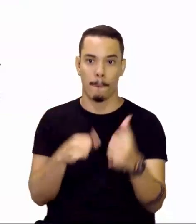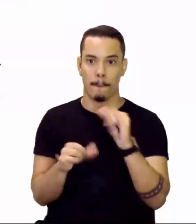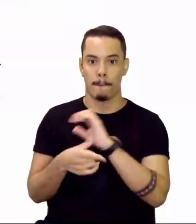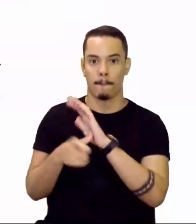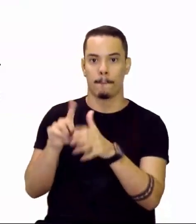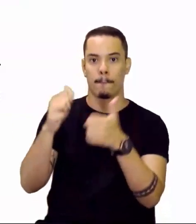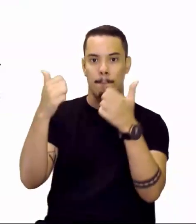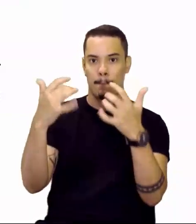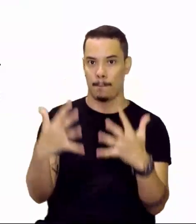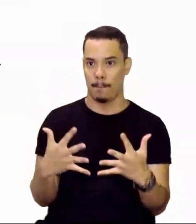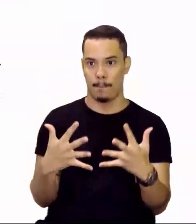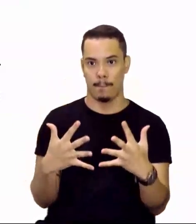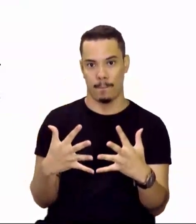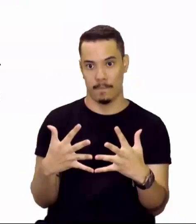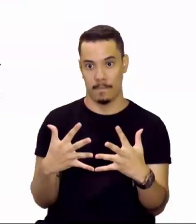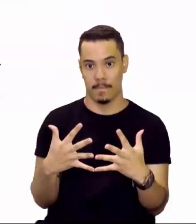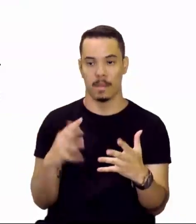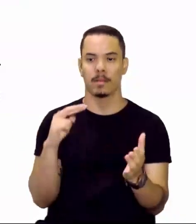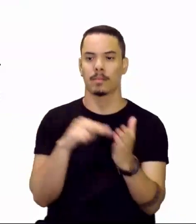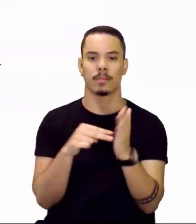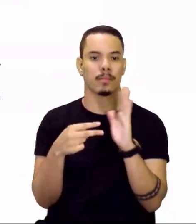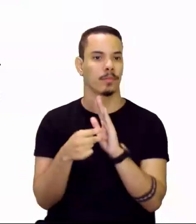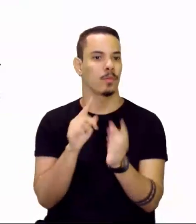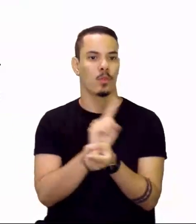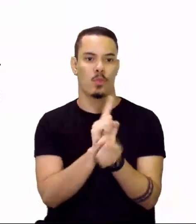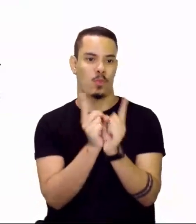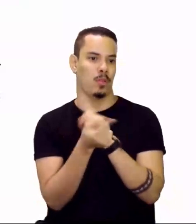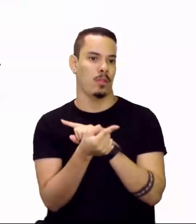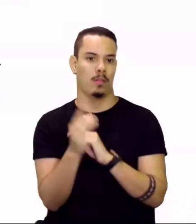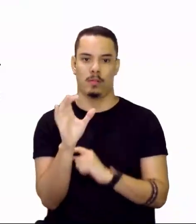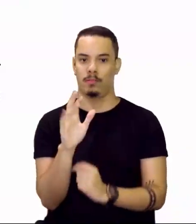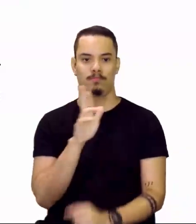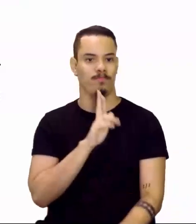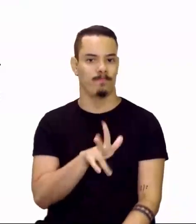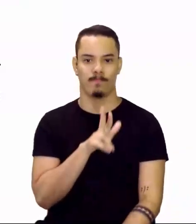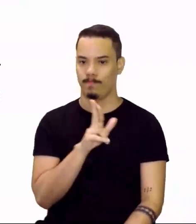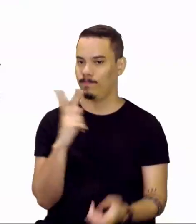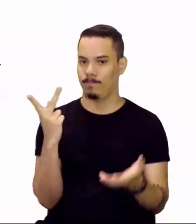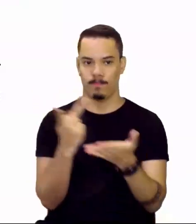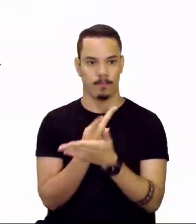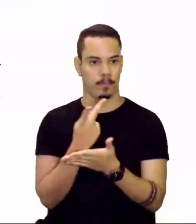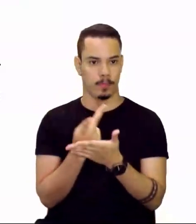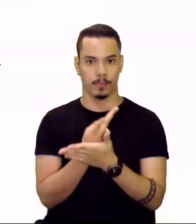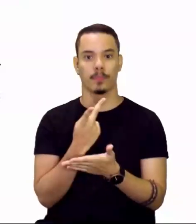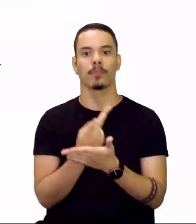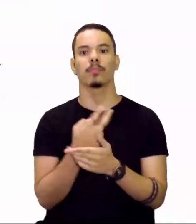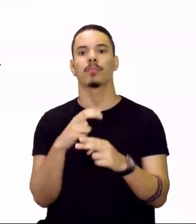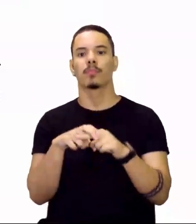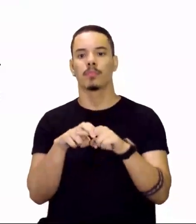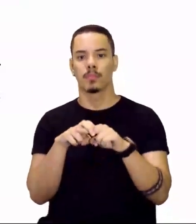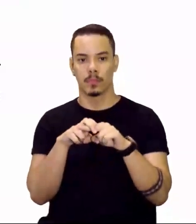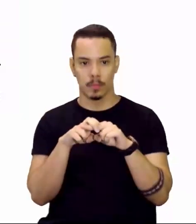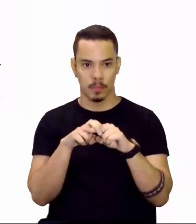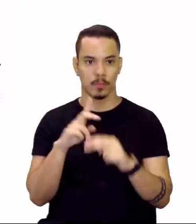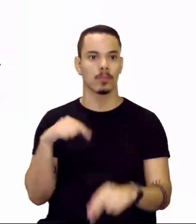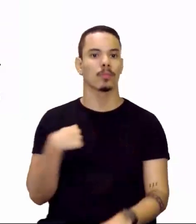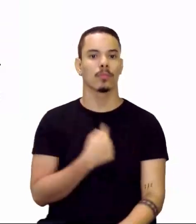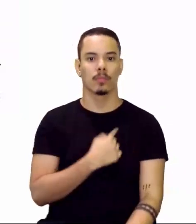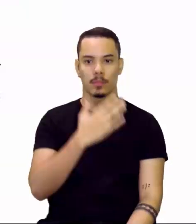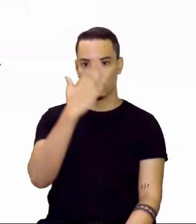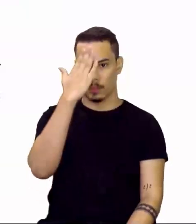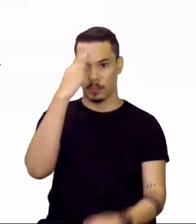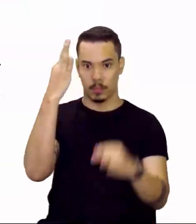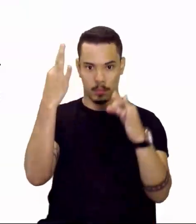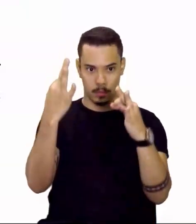químicos citados. Que seria o inverso da letra C, que também está errada. Então, aqui, para a gente, a alternativa